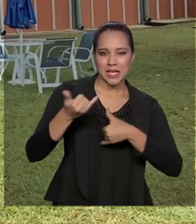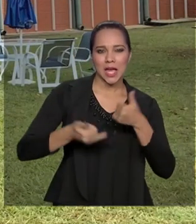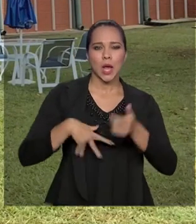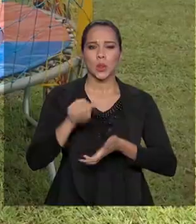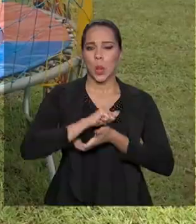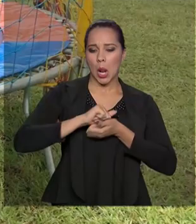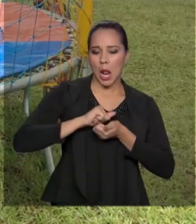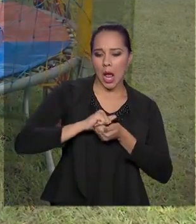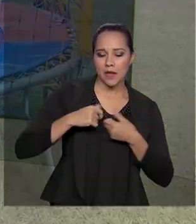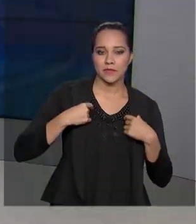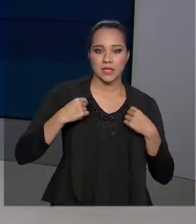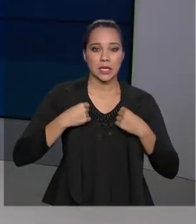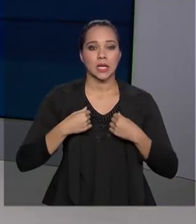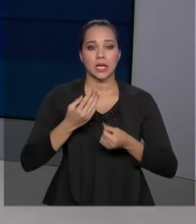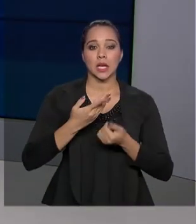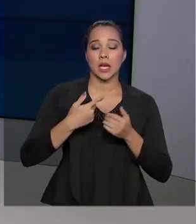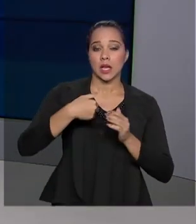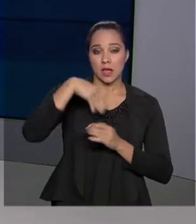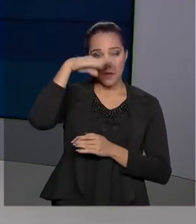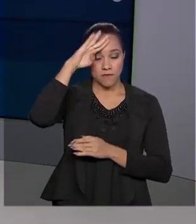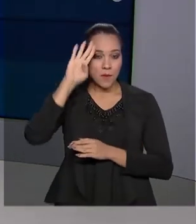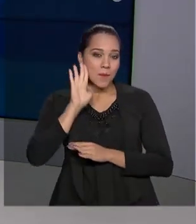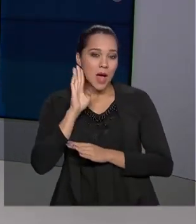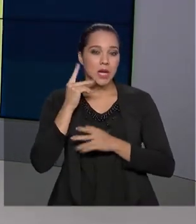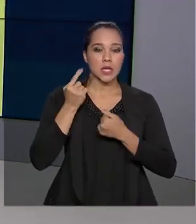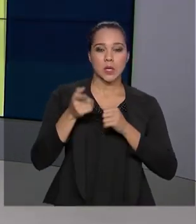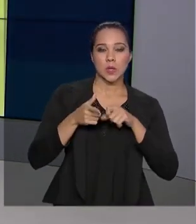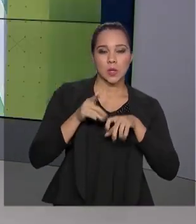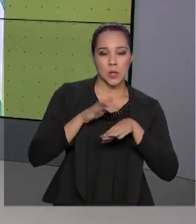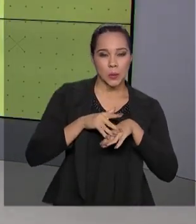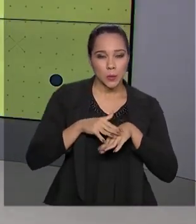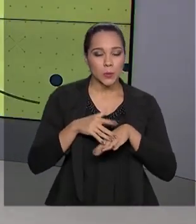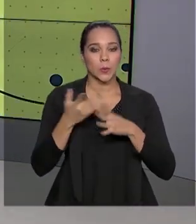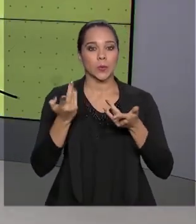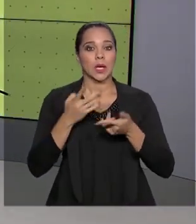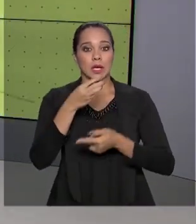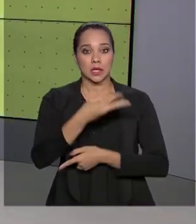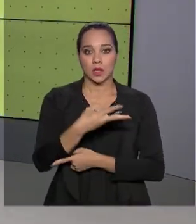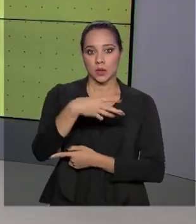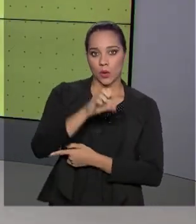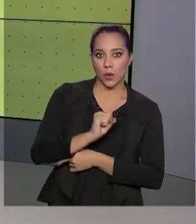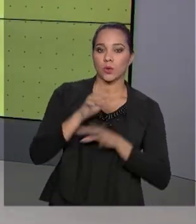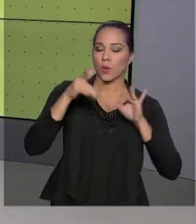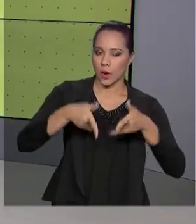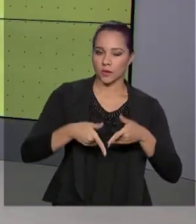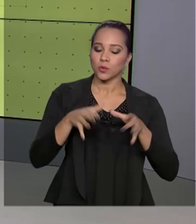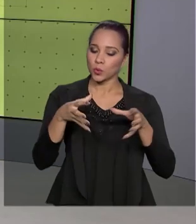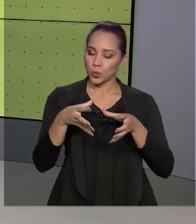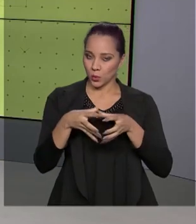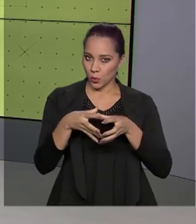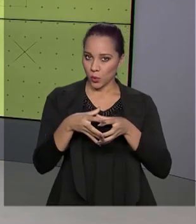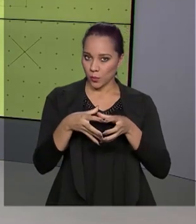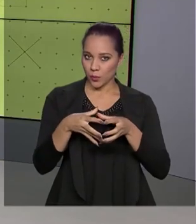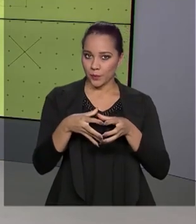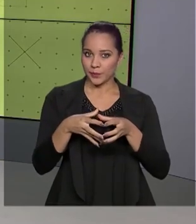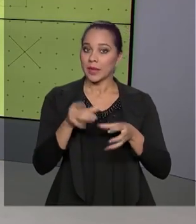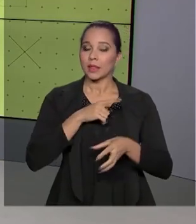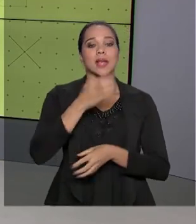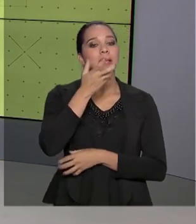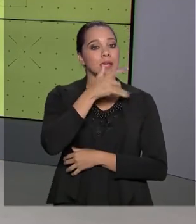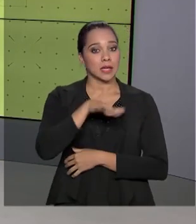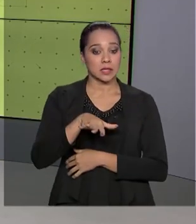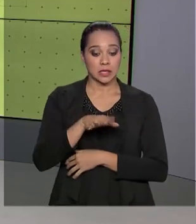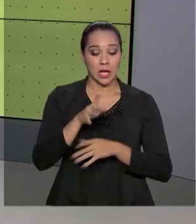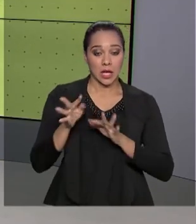lavanderia, enfermaria e 38 quartos. Vale lembrar que no grupo há crianças. Todos passarão